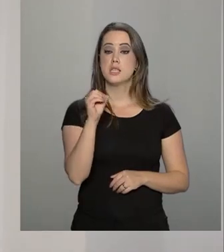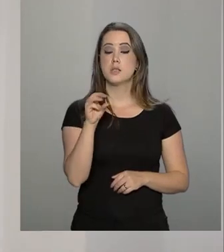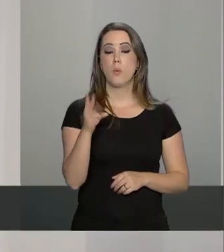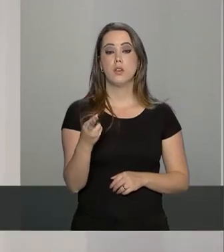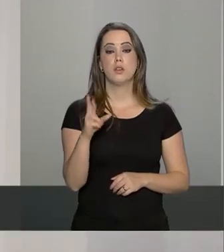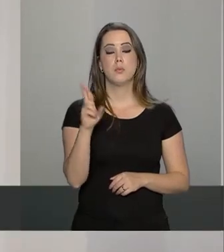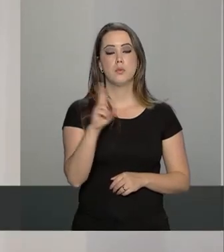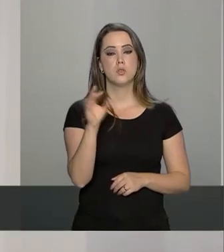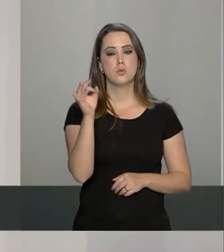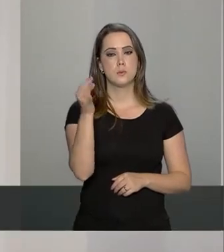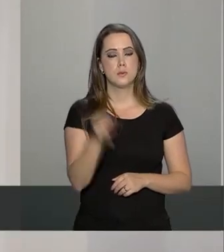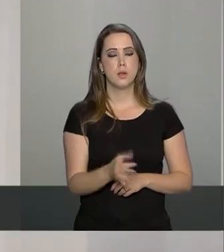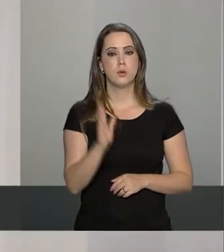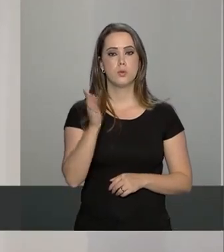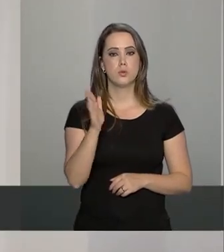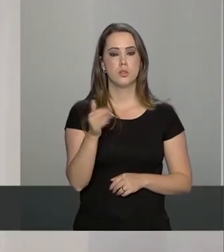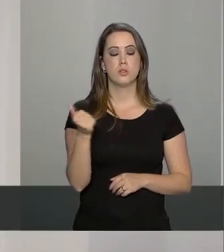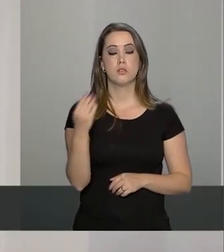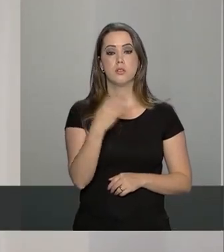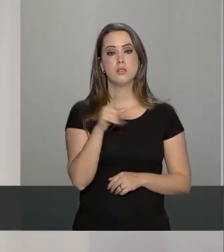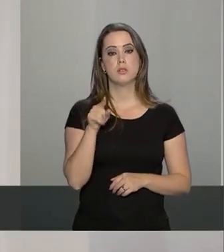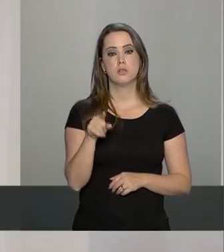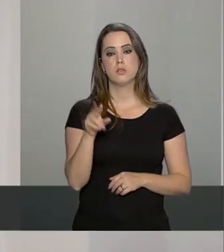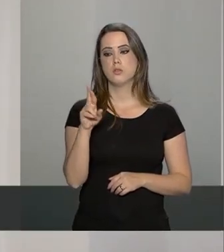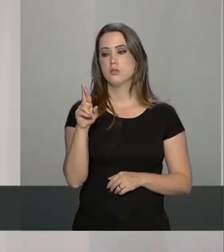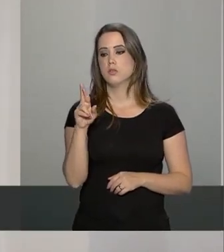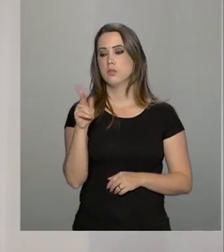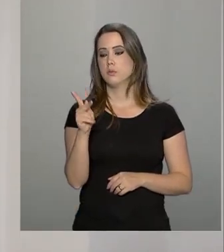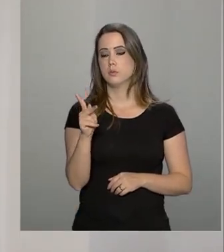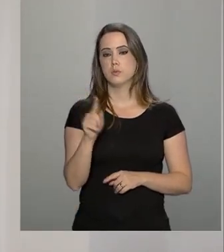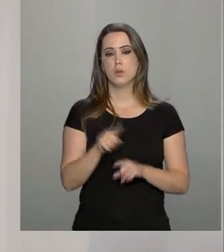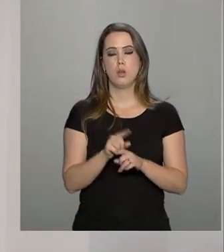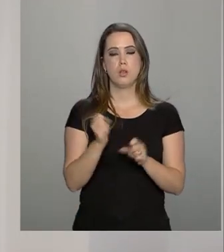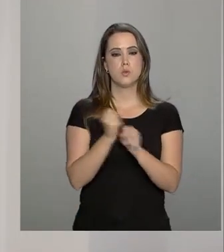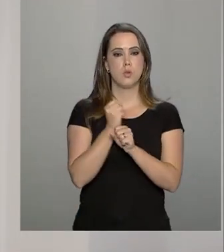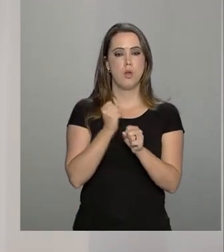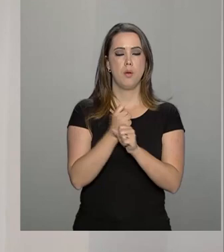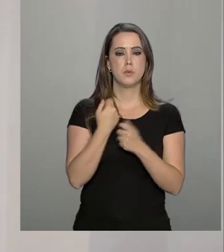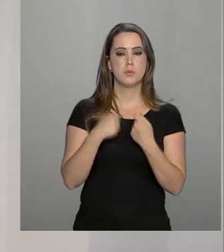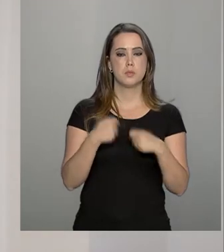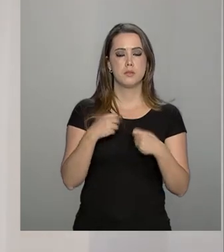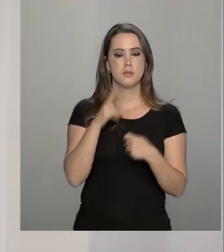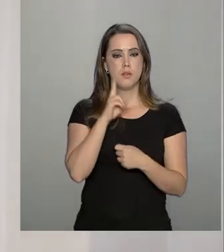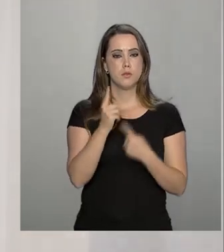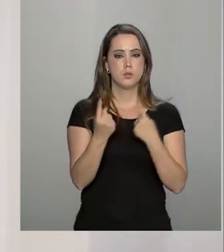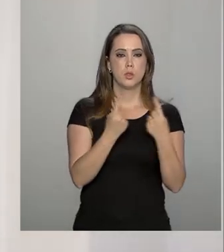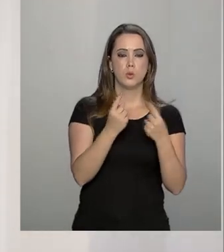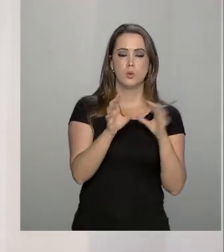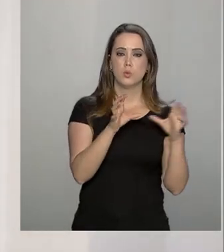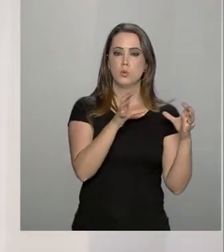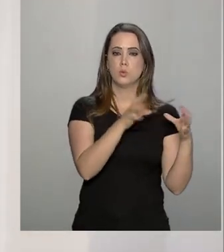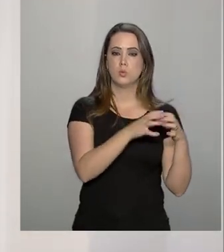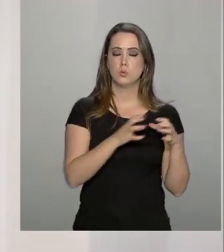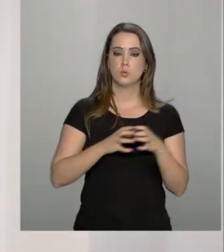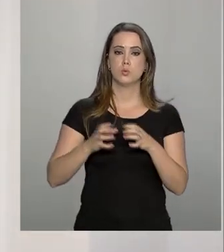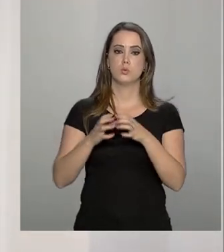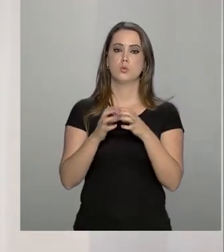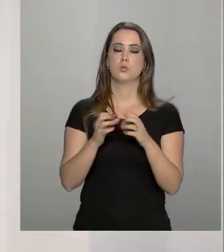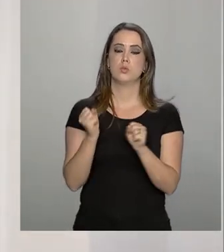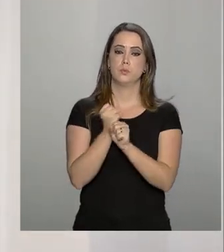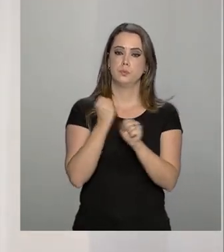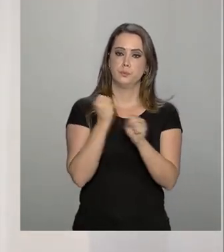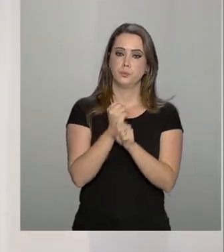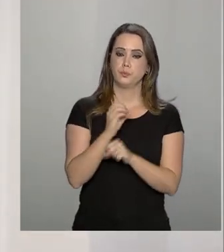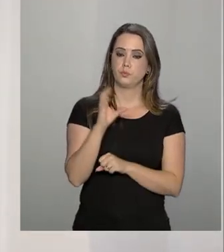orçamentária definida, que é a 14RP. As obras, o início, vai depender de cada um dos órgãos responsáveis. As obras da Codevasp,